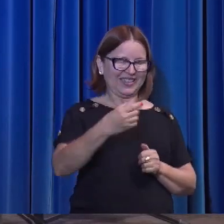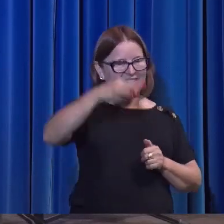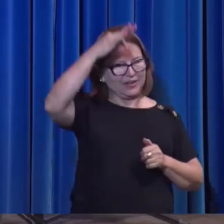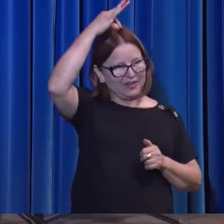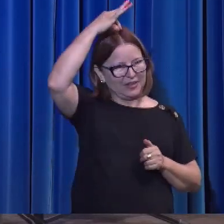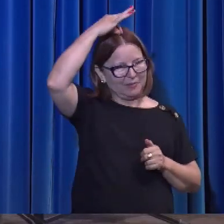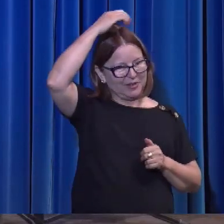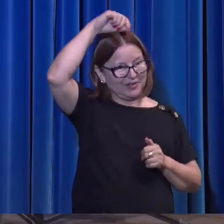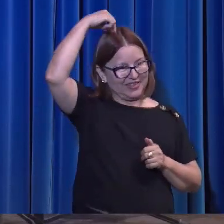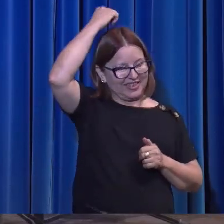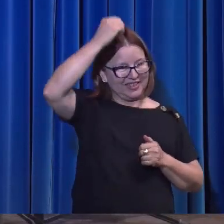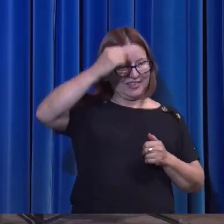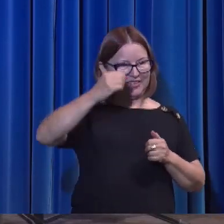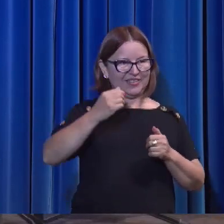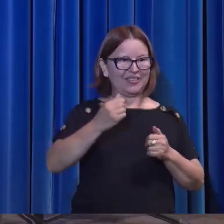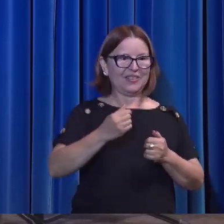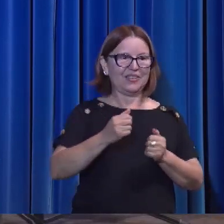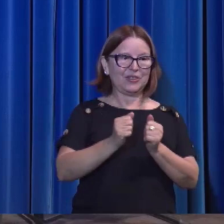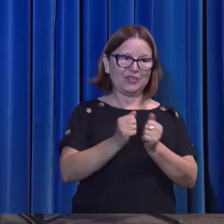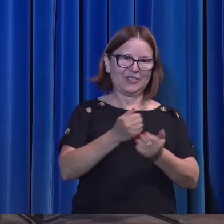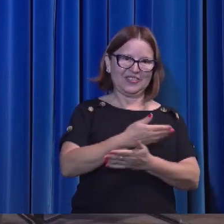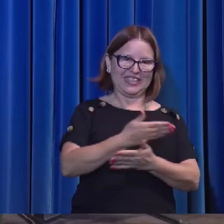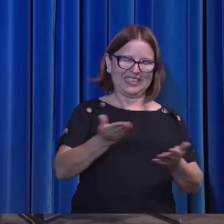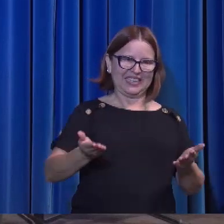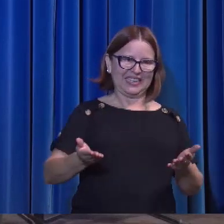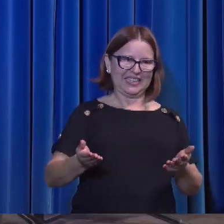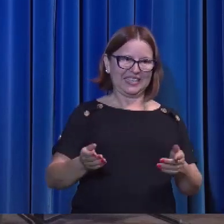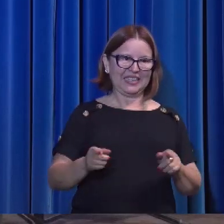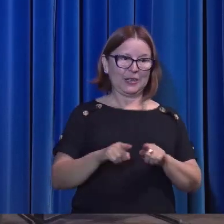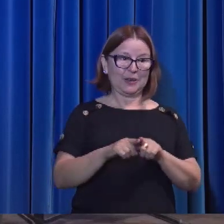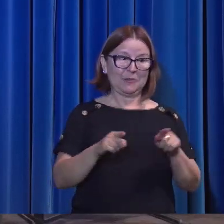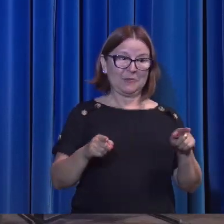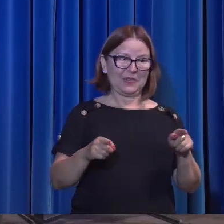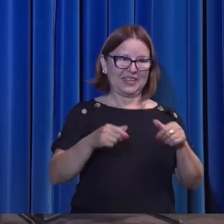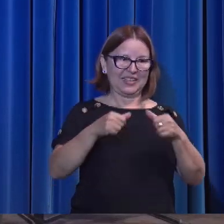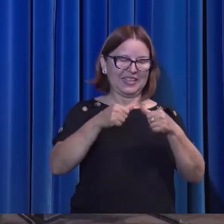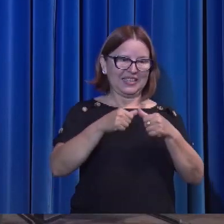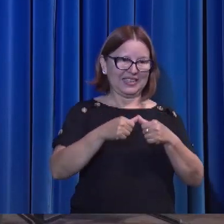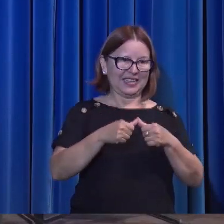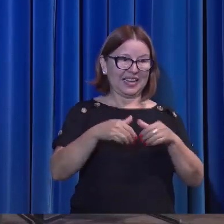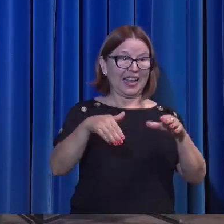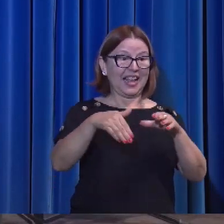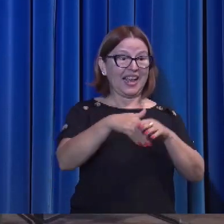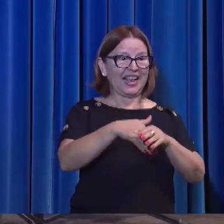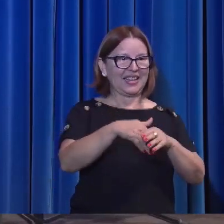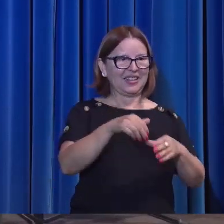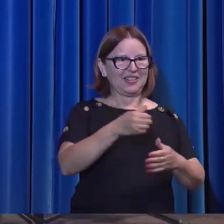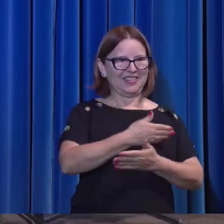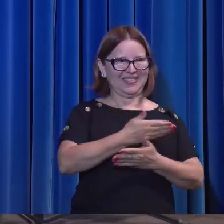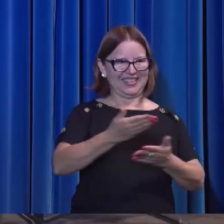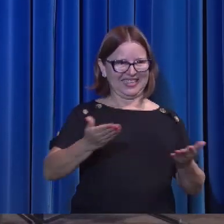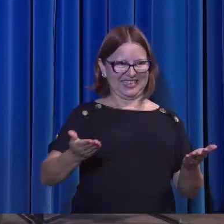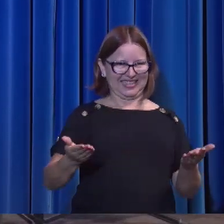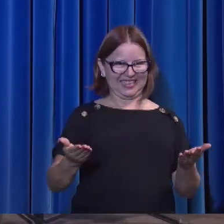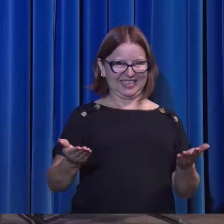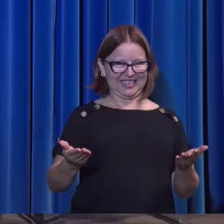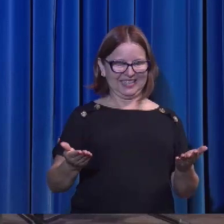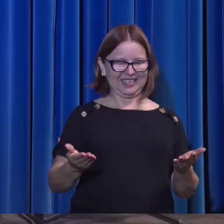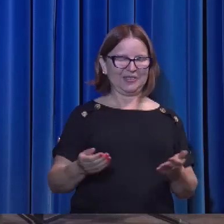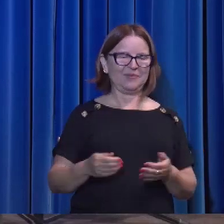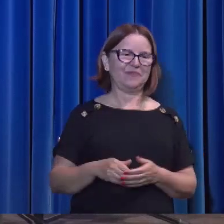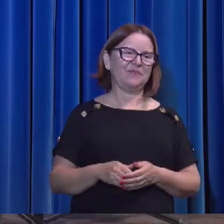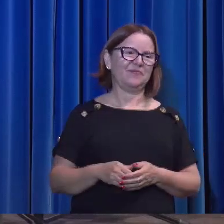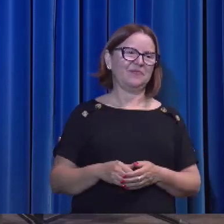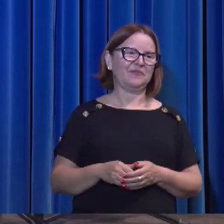Mas ele estará em vós. Essa é a preposição